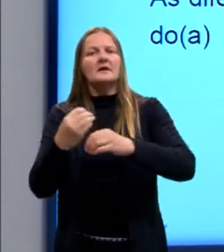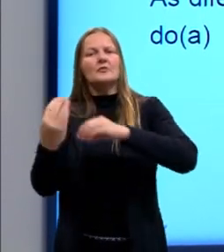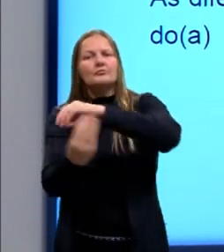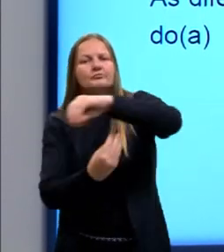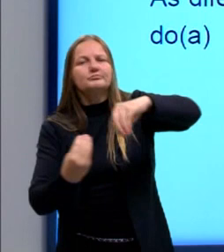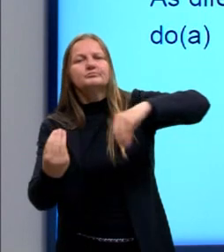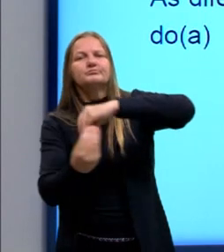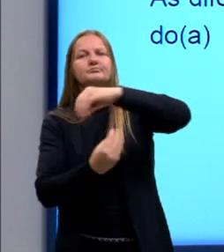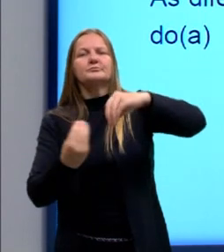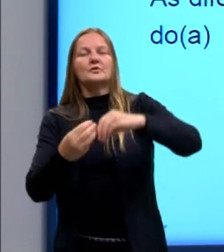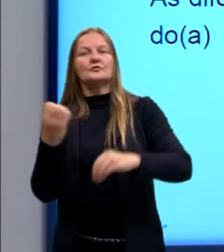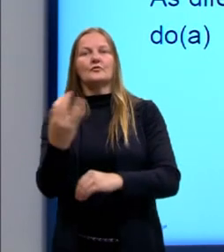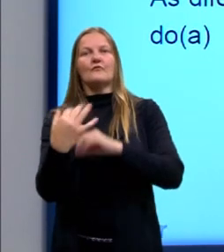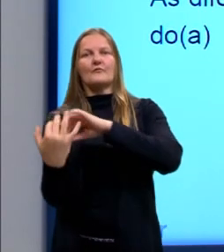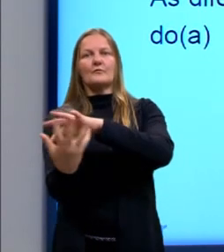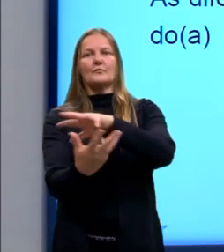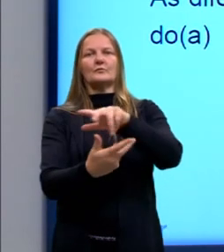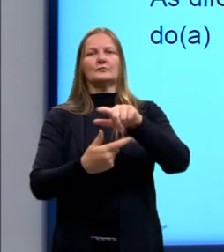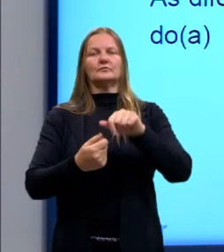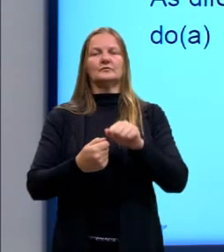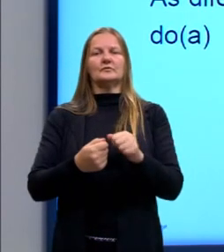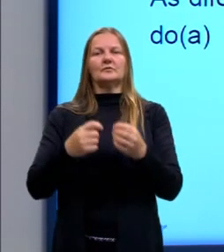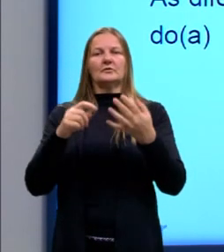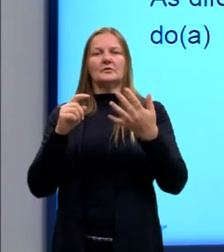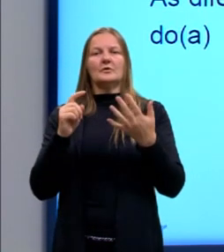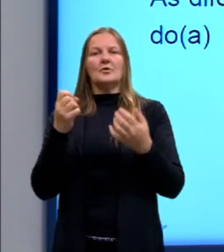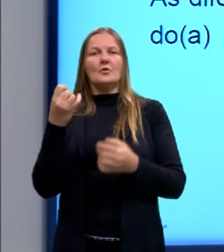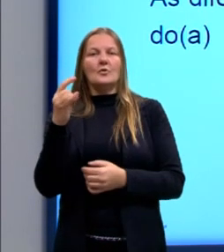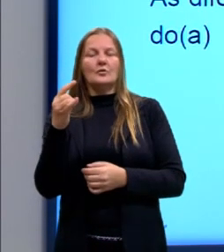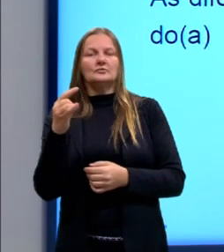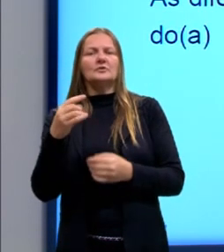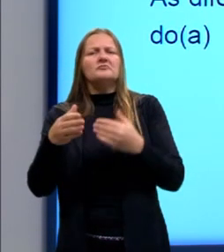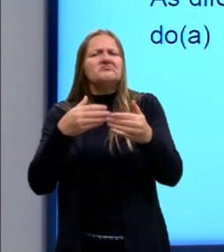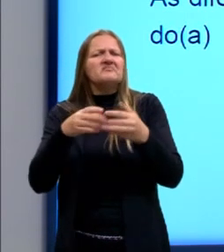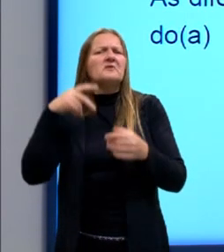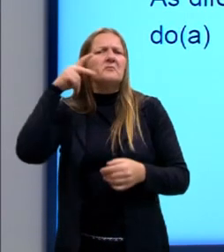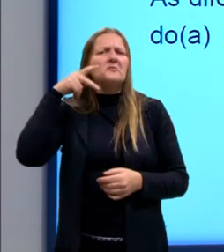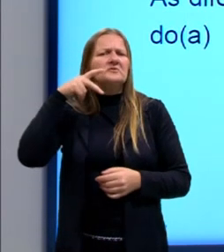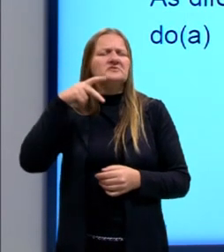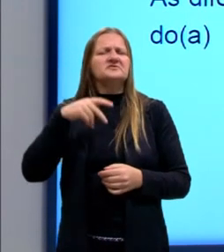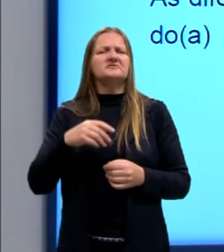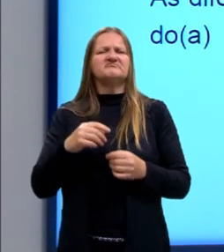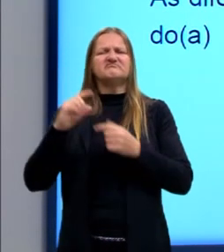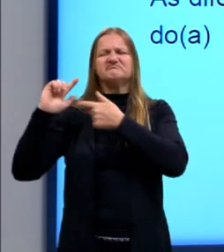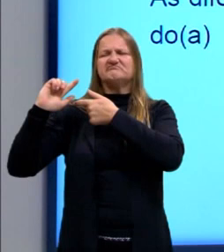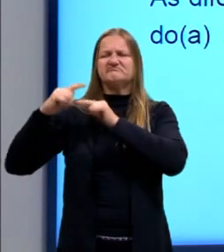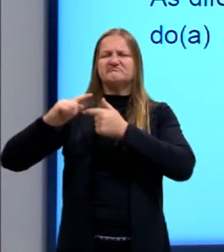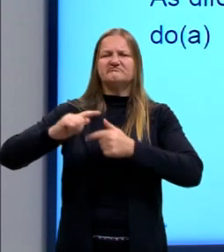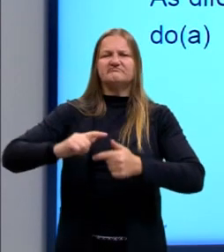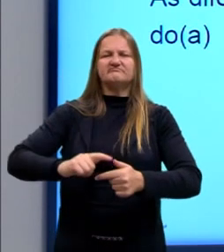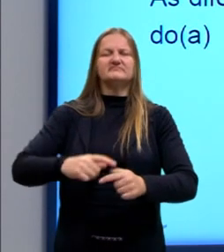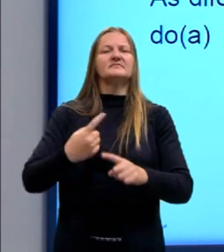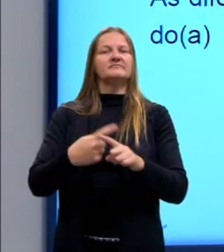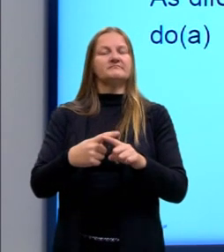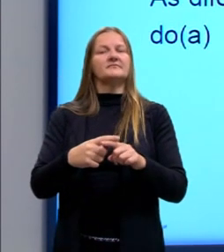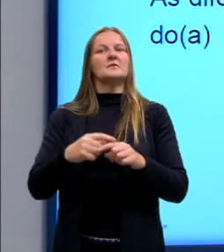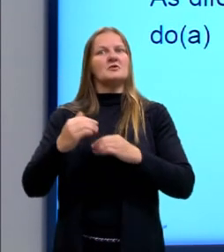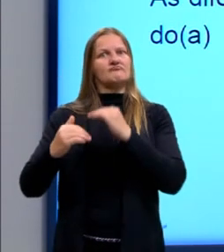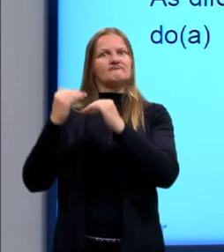misturaram no novo mundo. E, por último, tanto pela política conservadora como pela